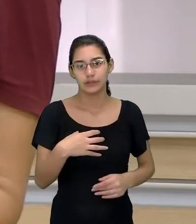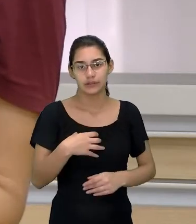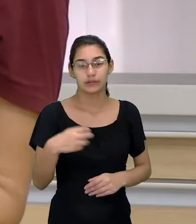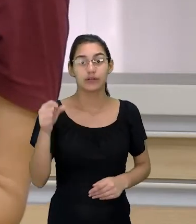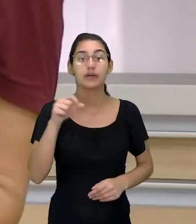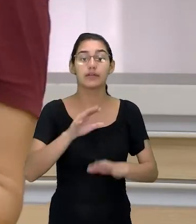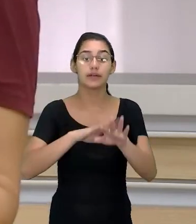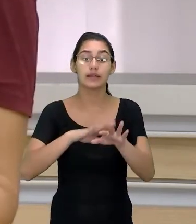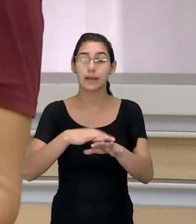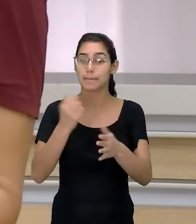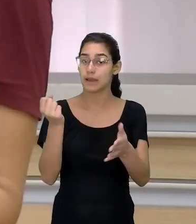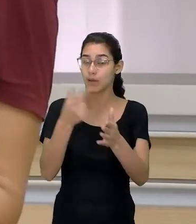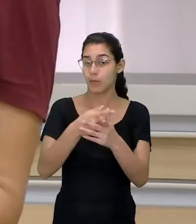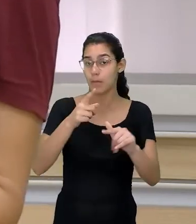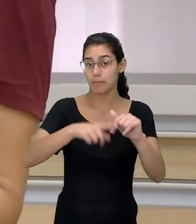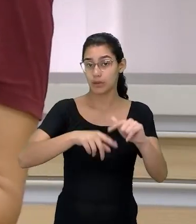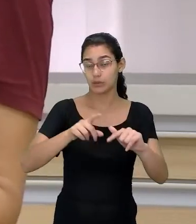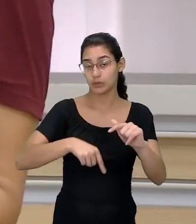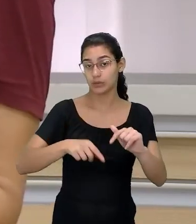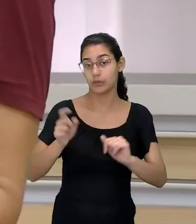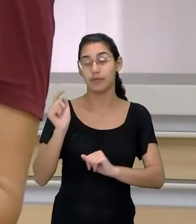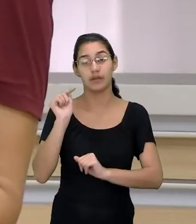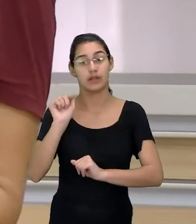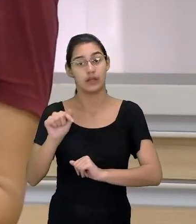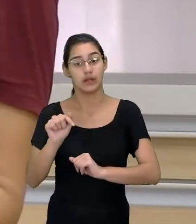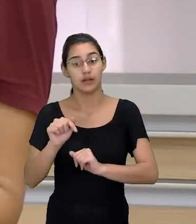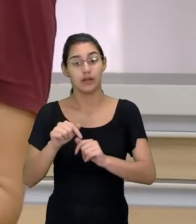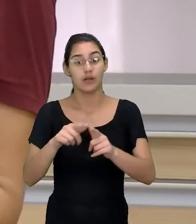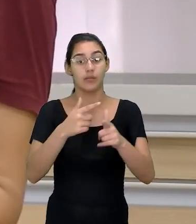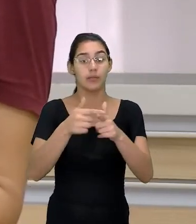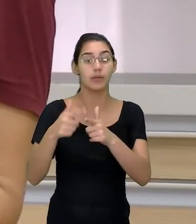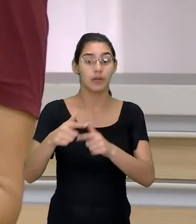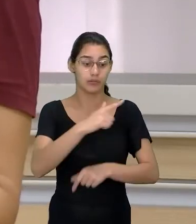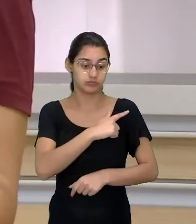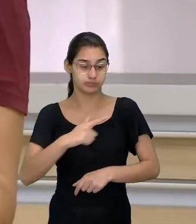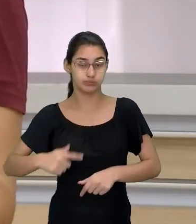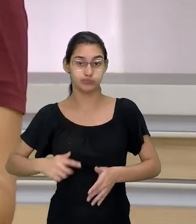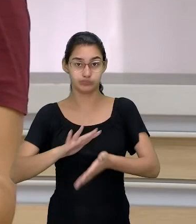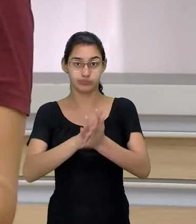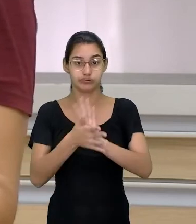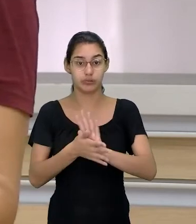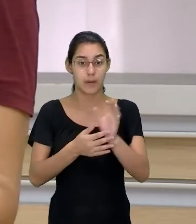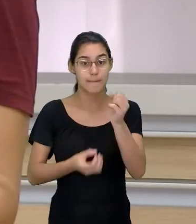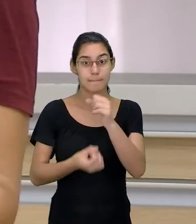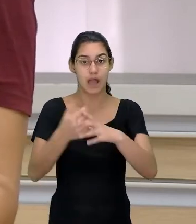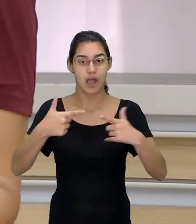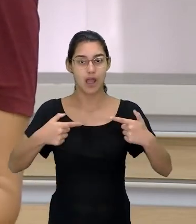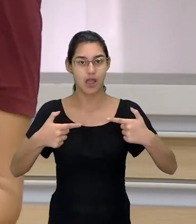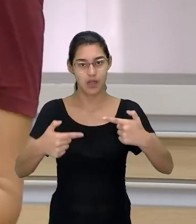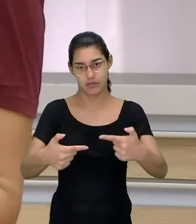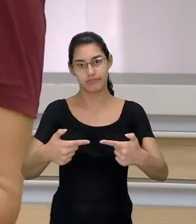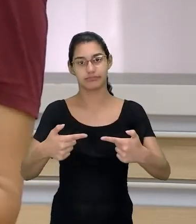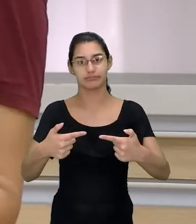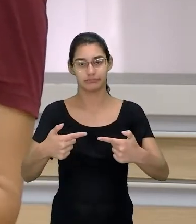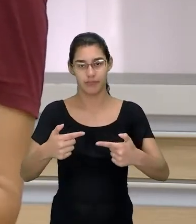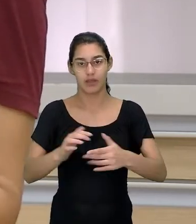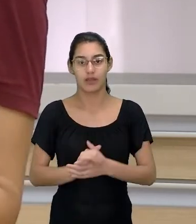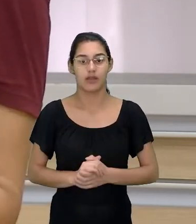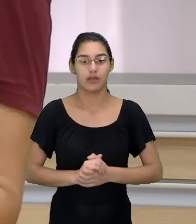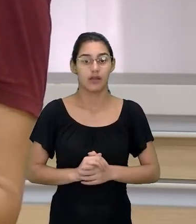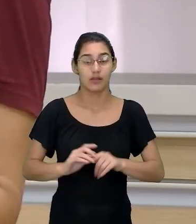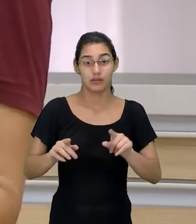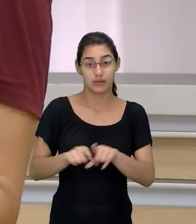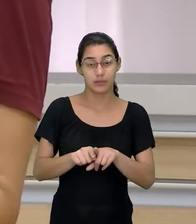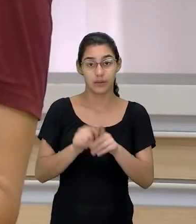seja para fazer você comprar um produto, seja para derrubar governos, seja para criar guerras, seja até